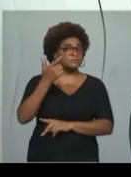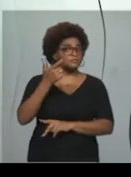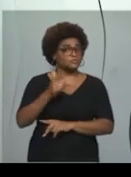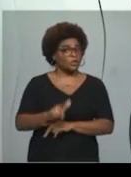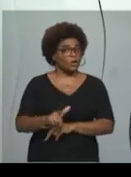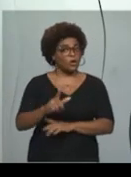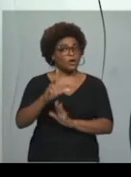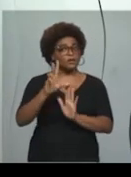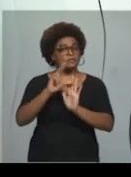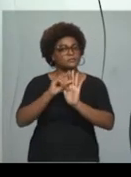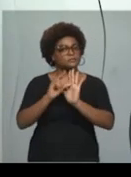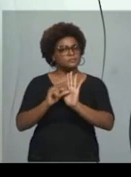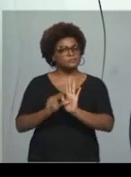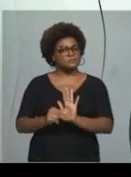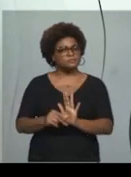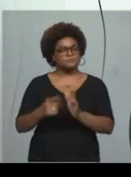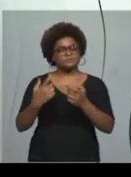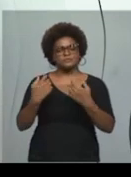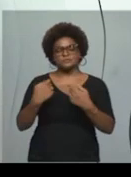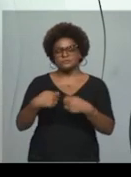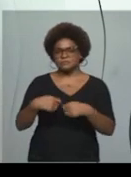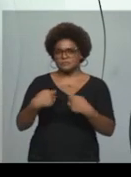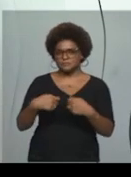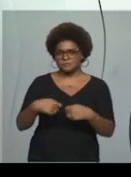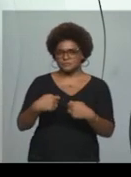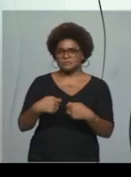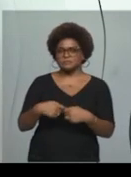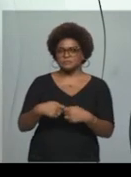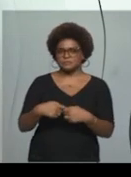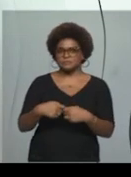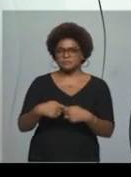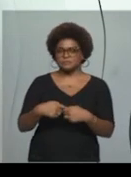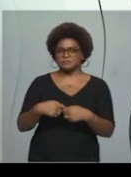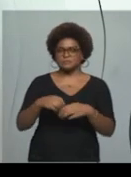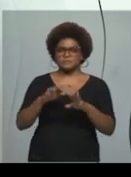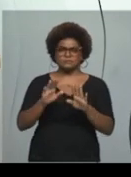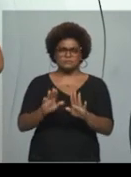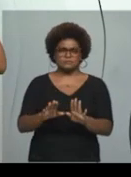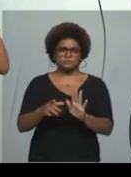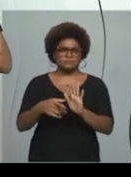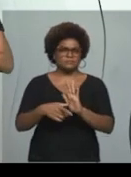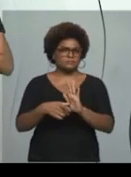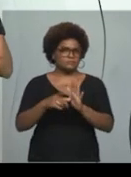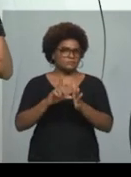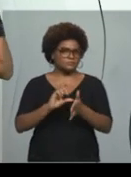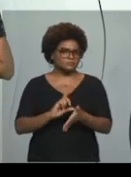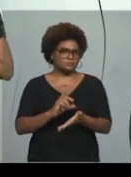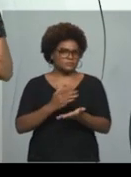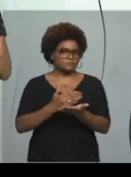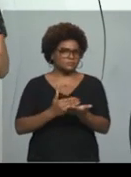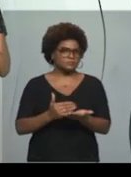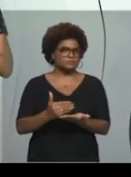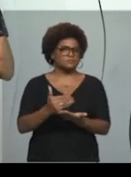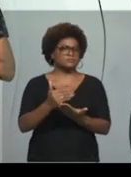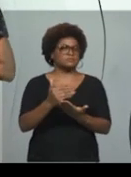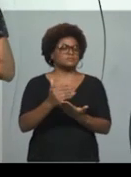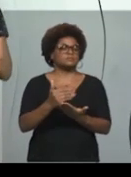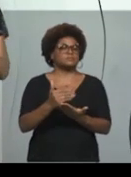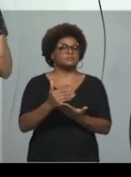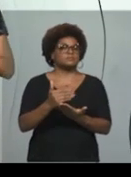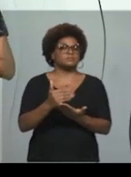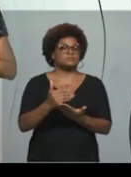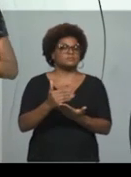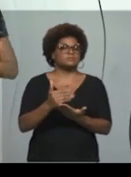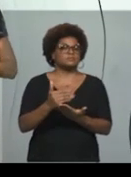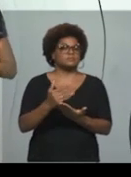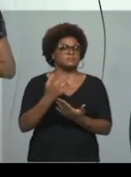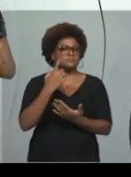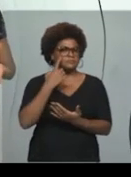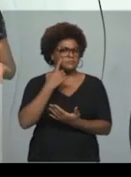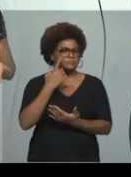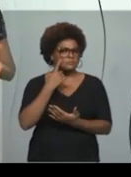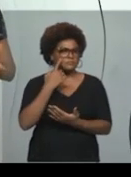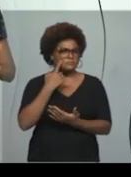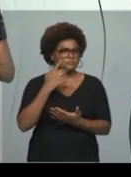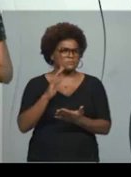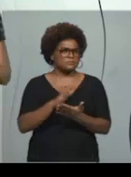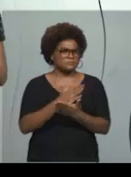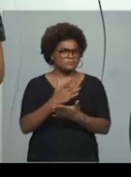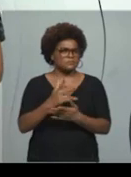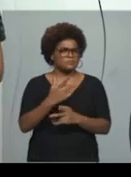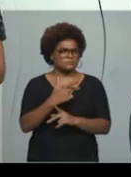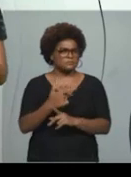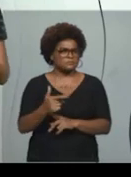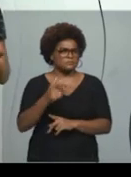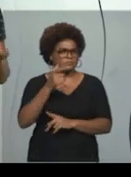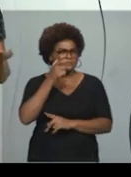necessário. Então vamos lá. Mas antes de iniciarmos, vamos ver algumas questõezinhas